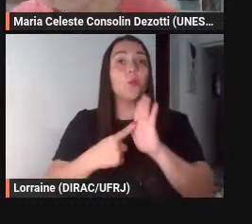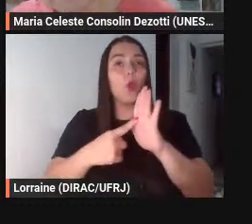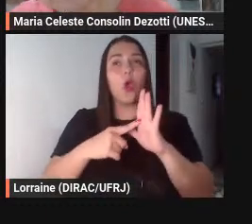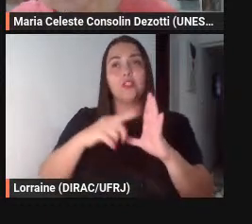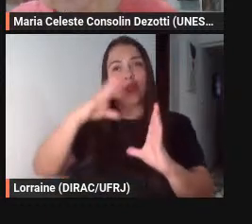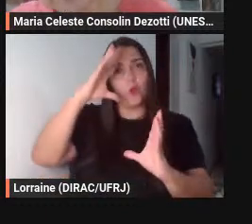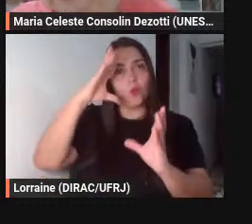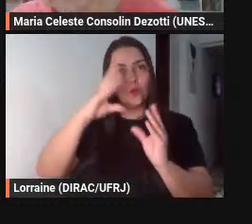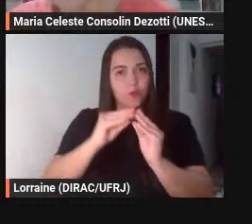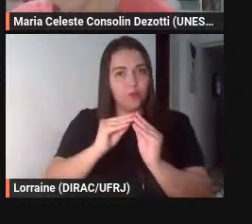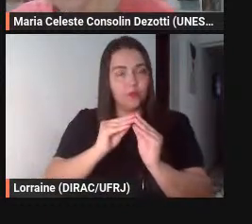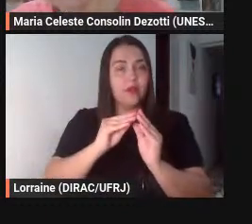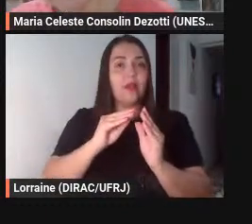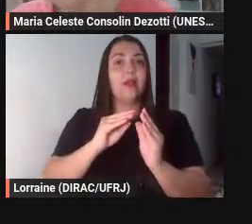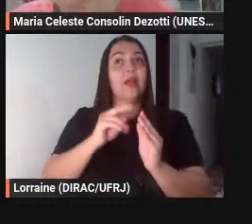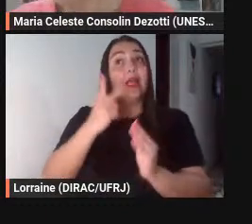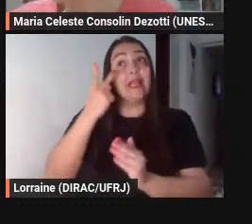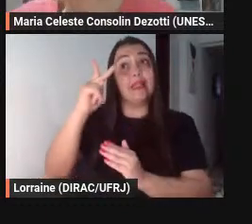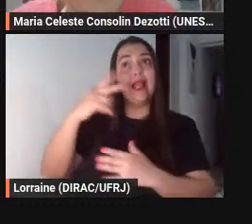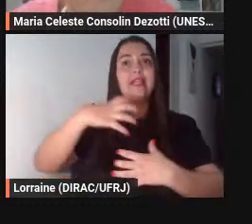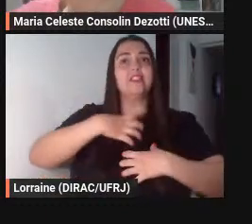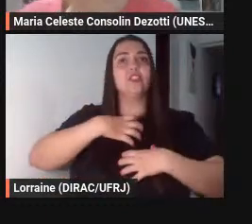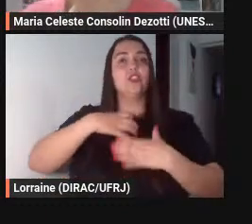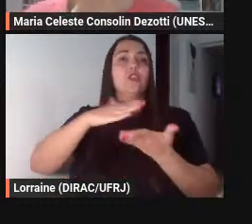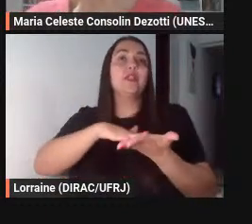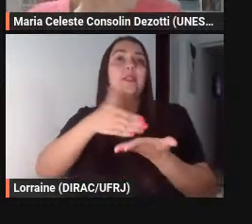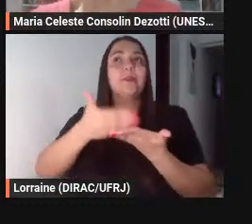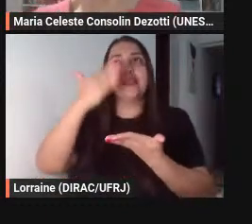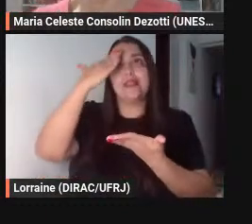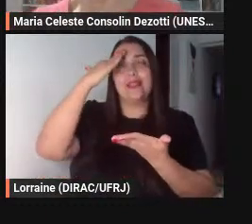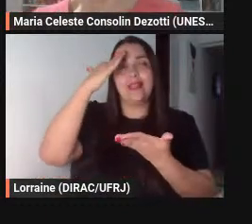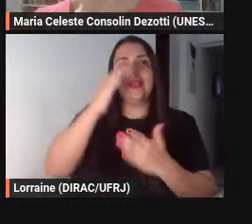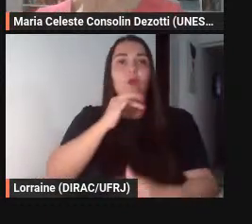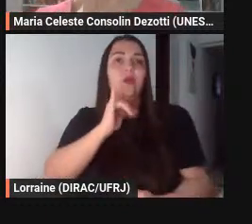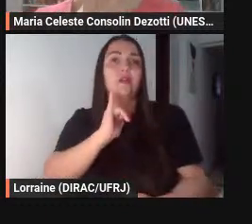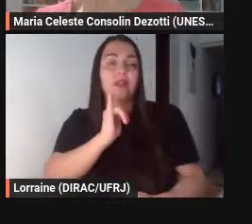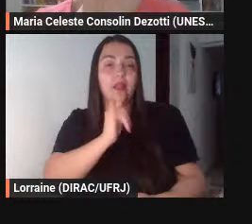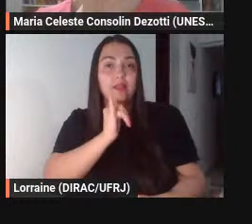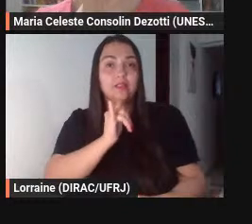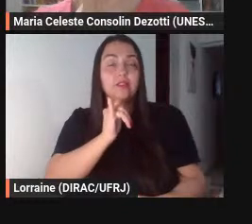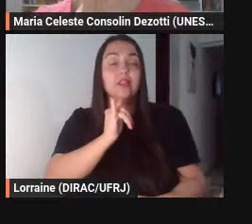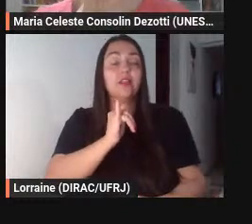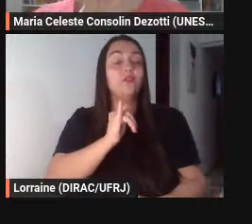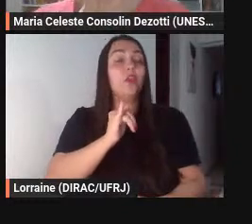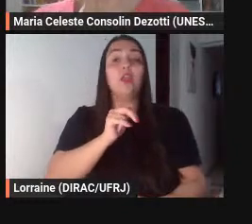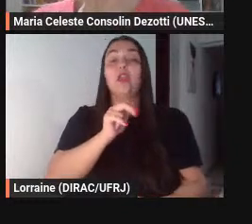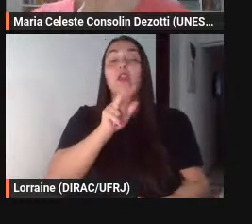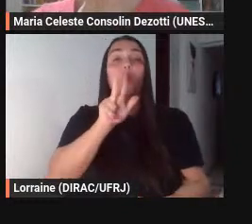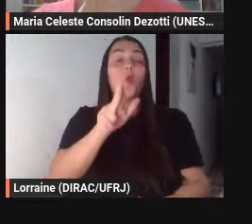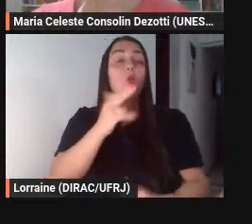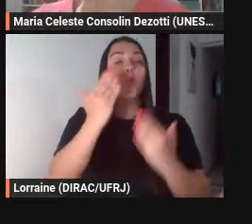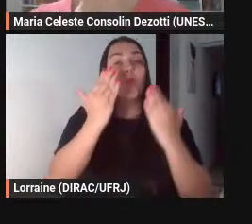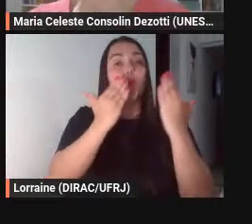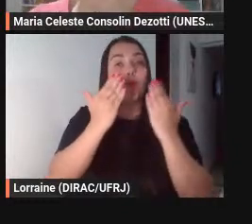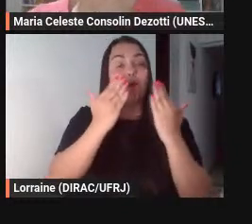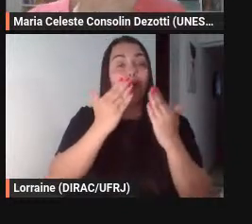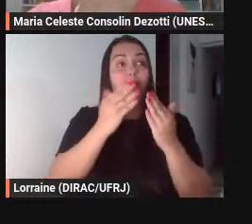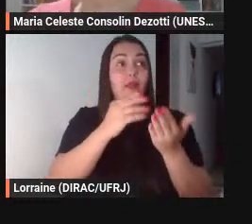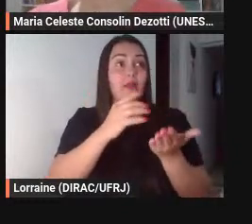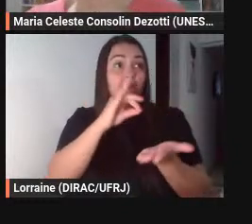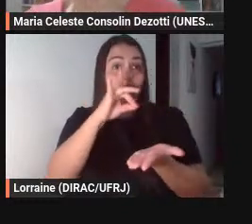interpretação da narrativa brota como uma verdade que surge